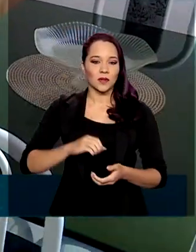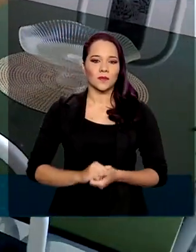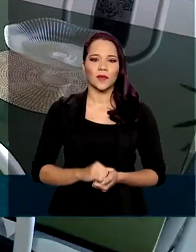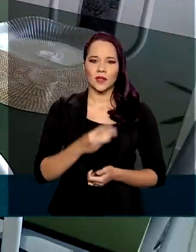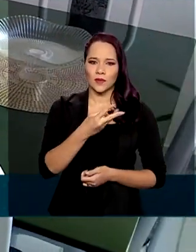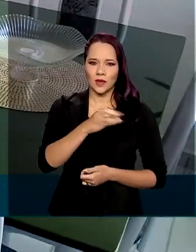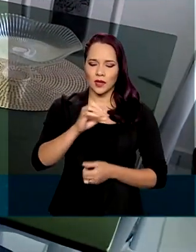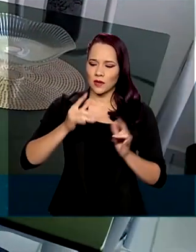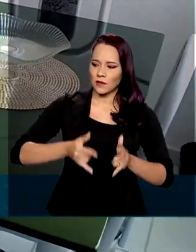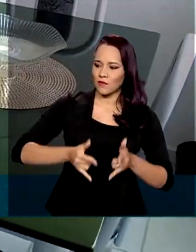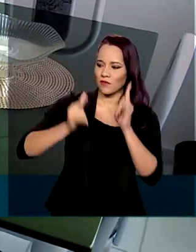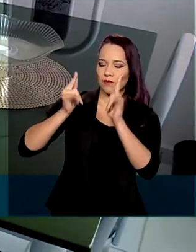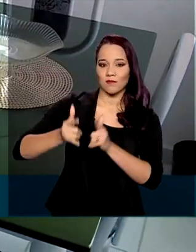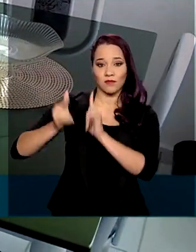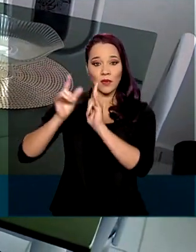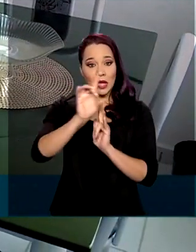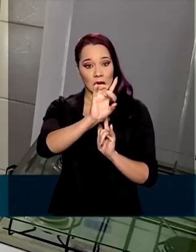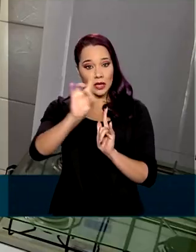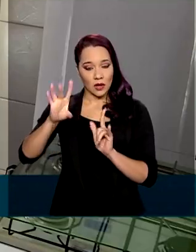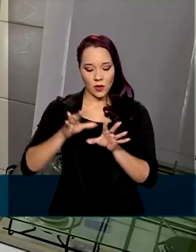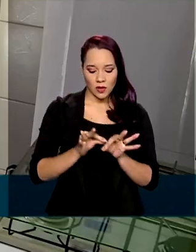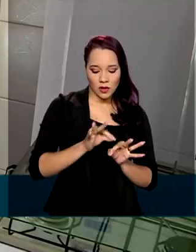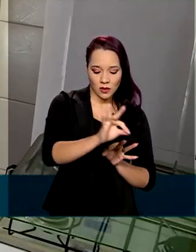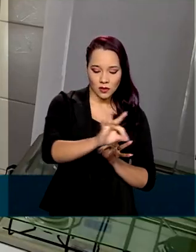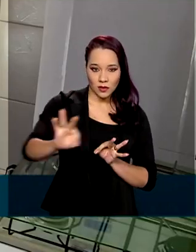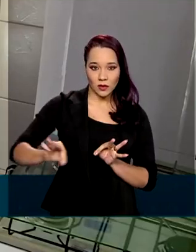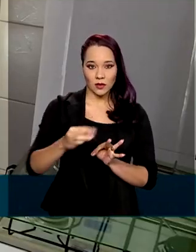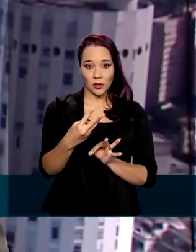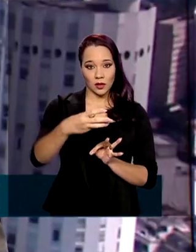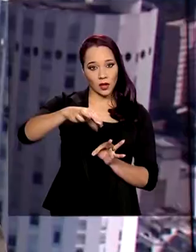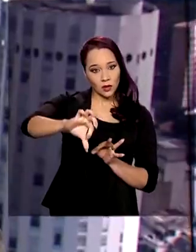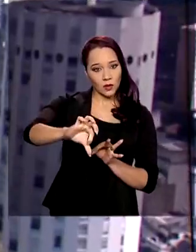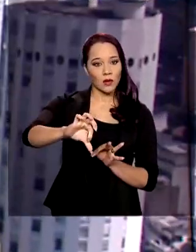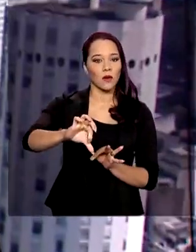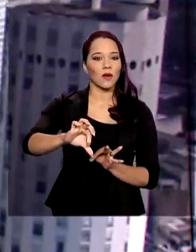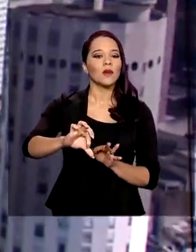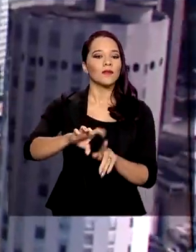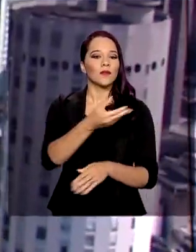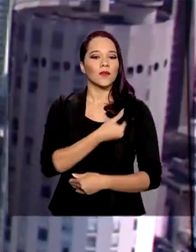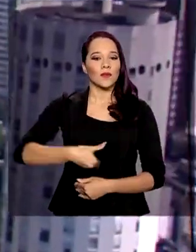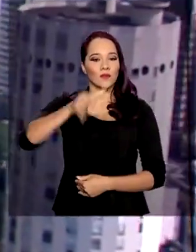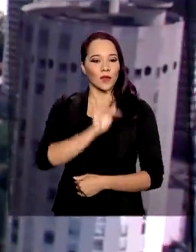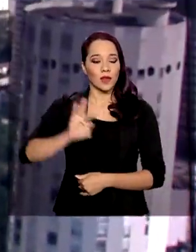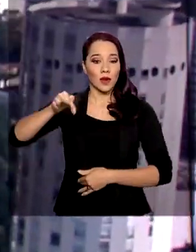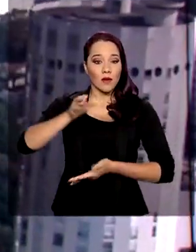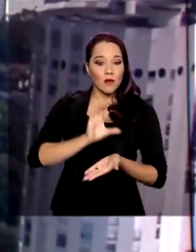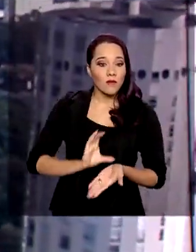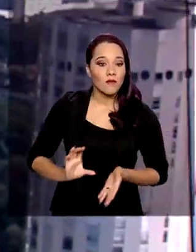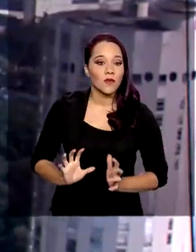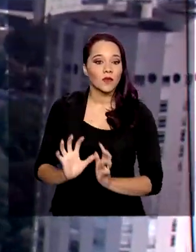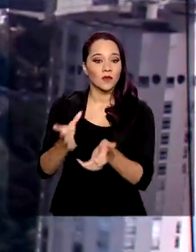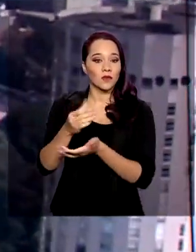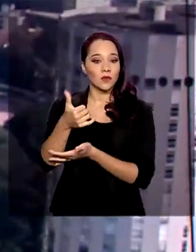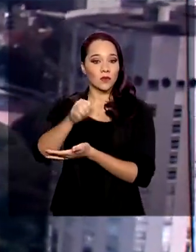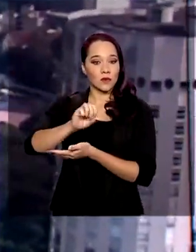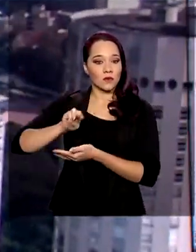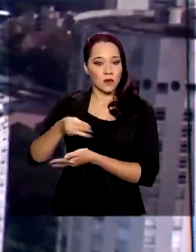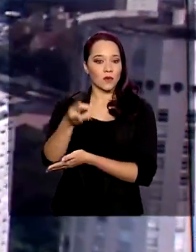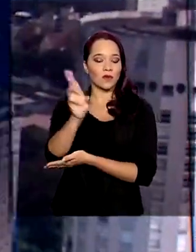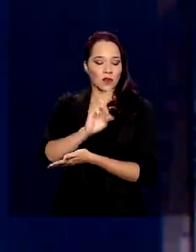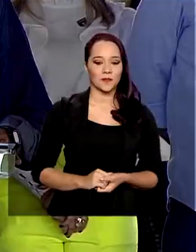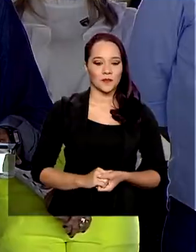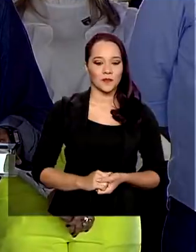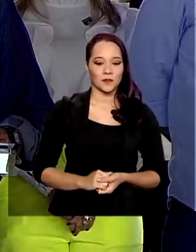apartamentos, cada um deles com 39 metros quadrados. O governo federal investiu R 18 milhões no